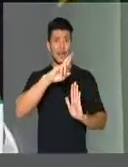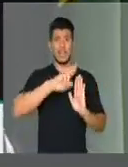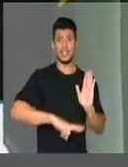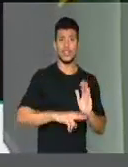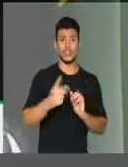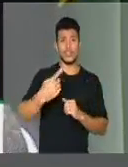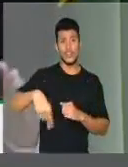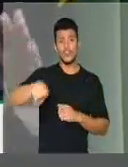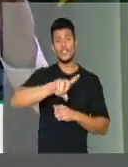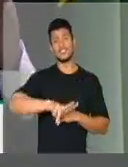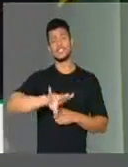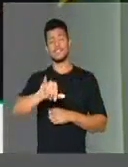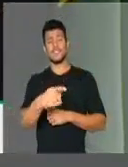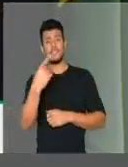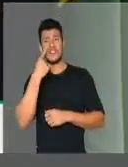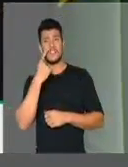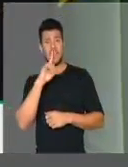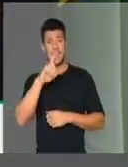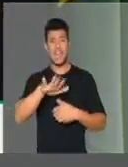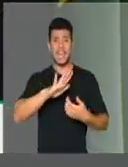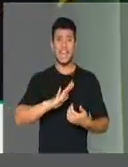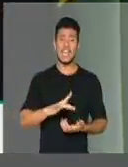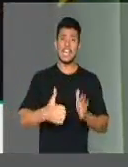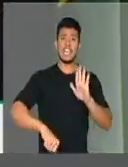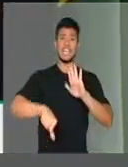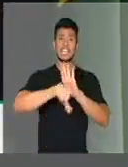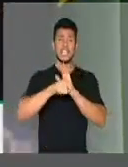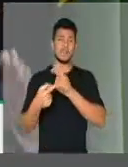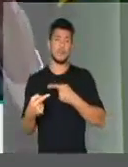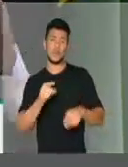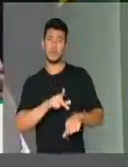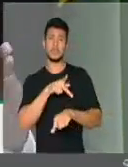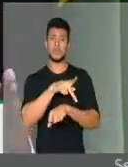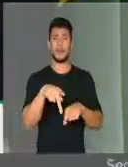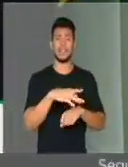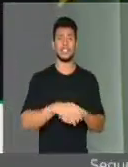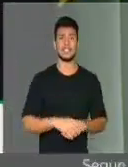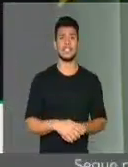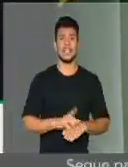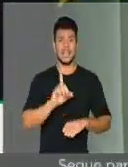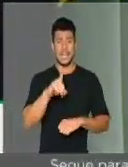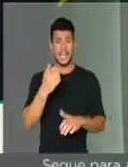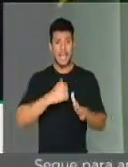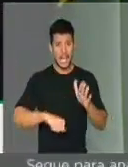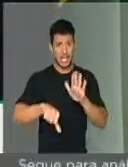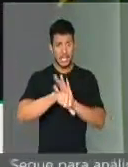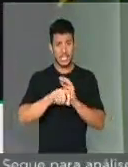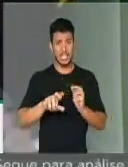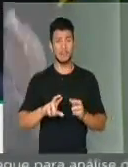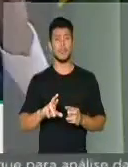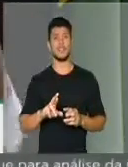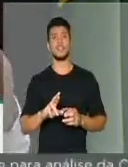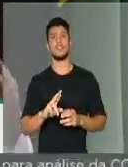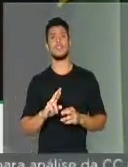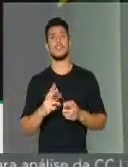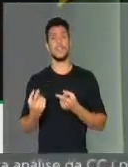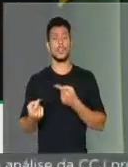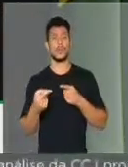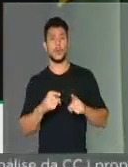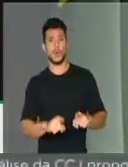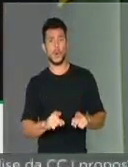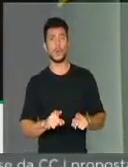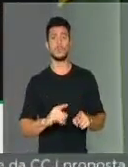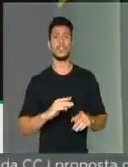vocês perceberão que é um crime contra a economia nacional, é um crime contra o desenvolvimento do Brasil, é um crime